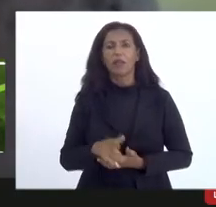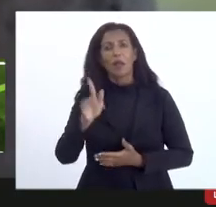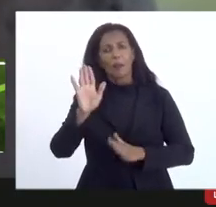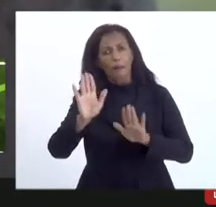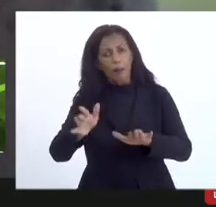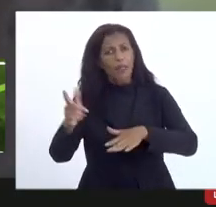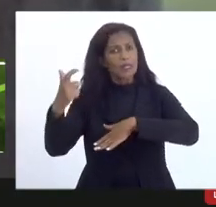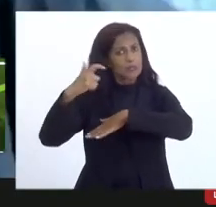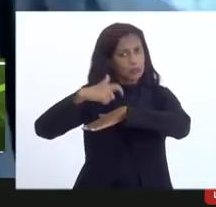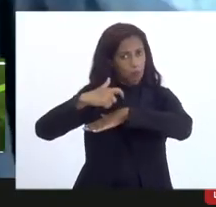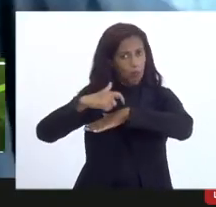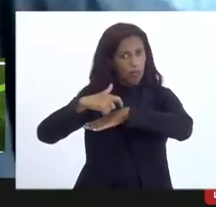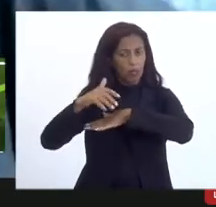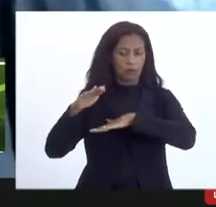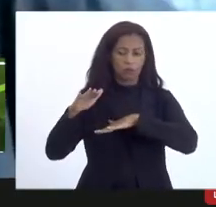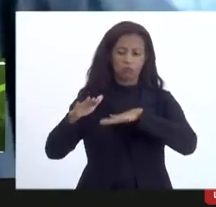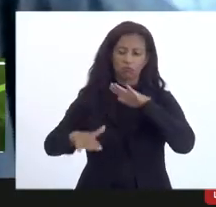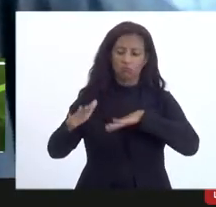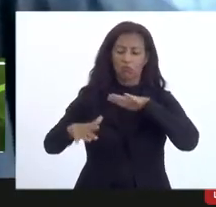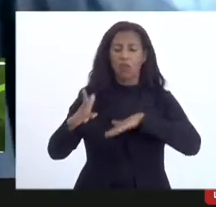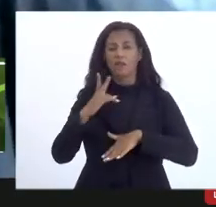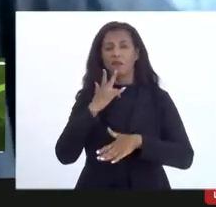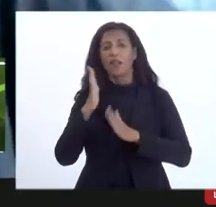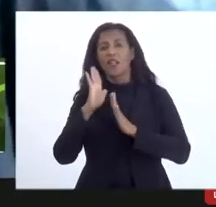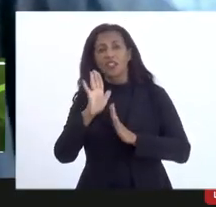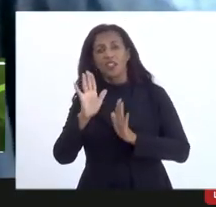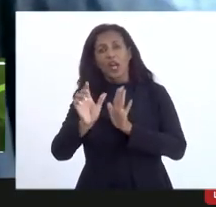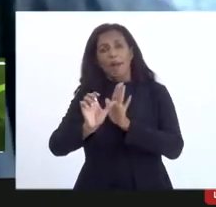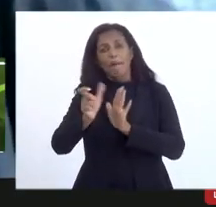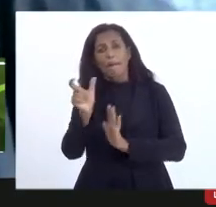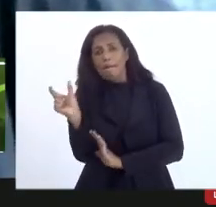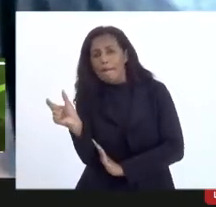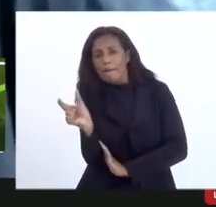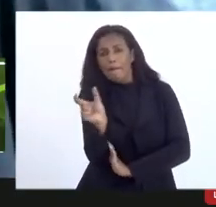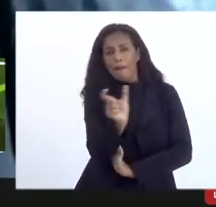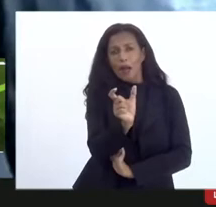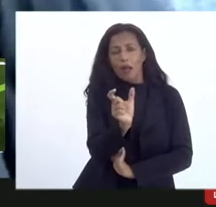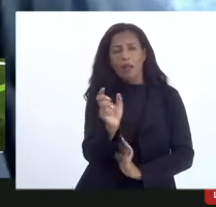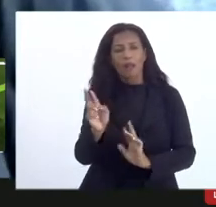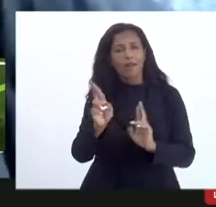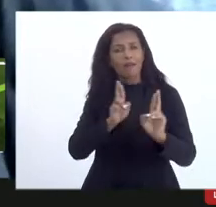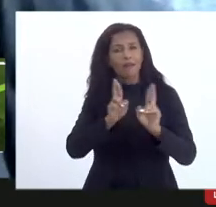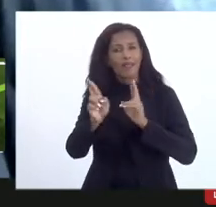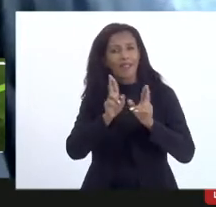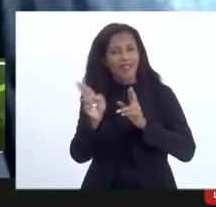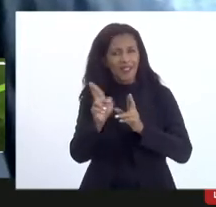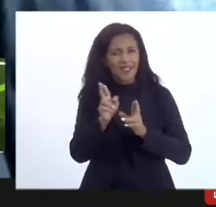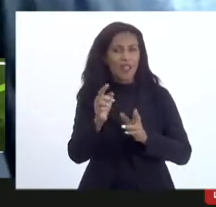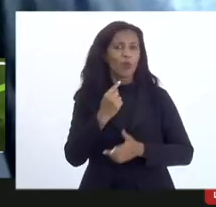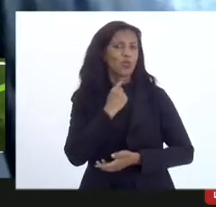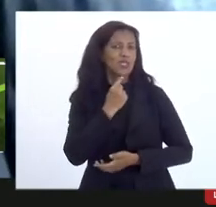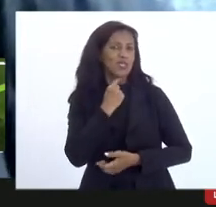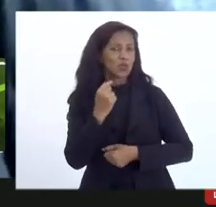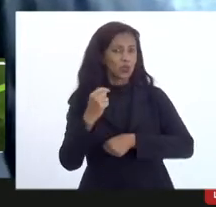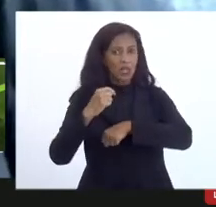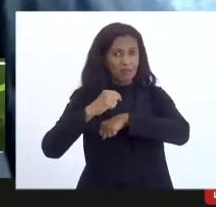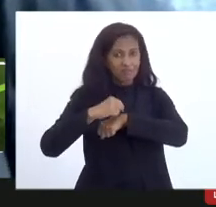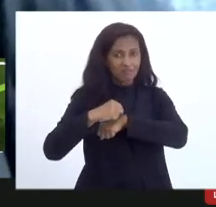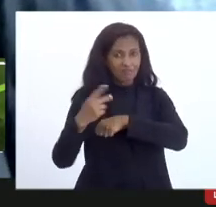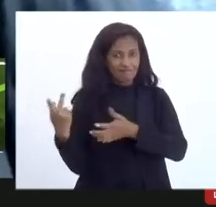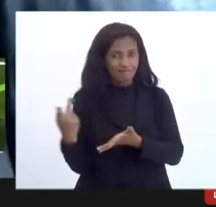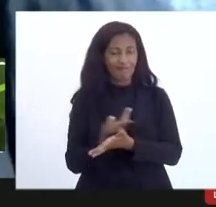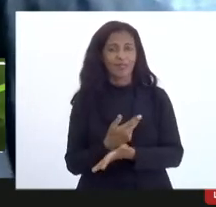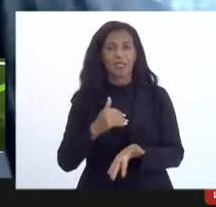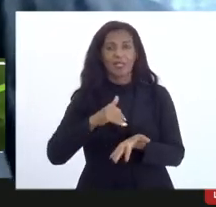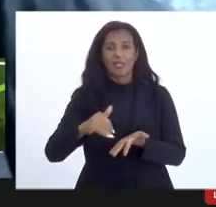momento talvez falar já uma primeira palavra em relação a essa dúvida imediata que a